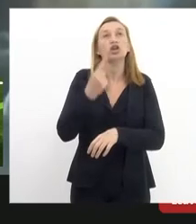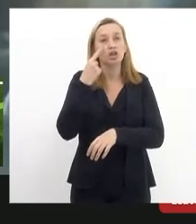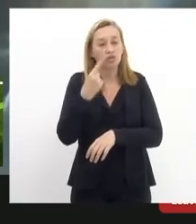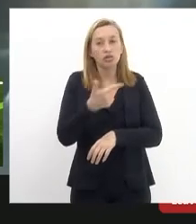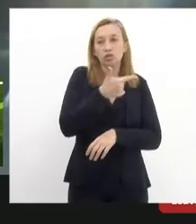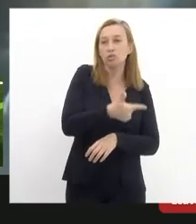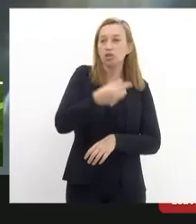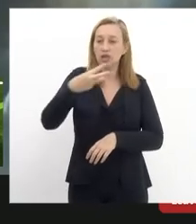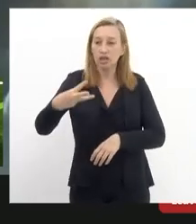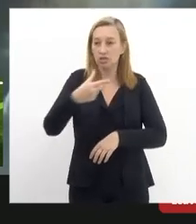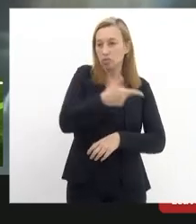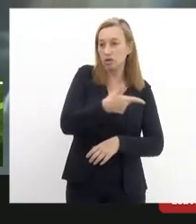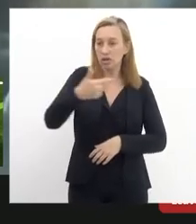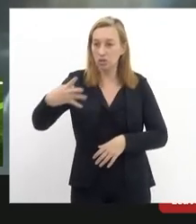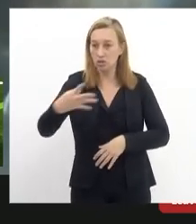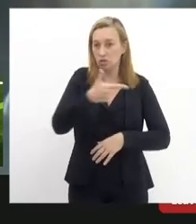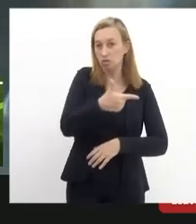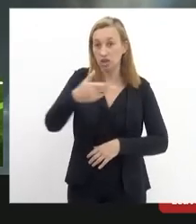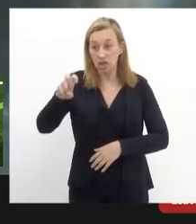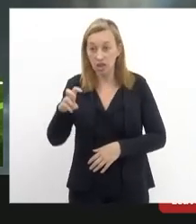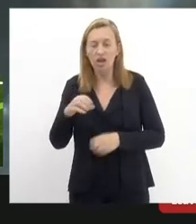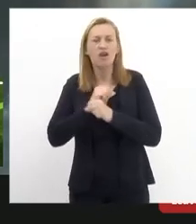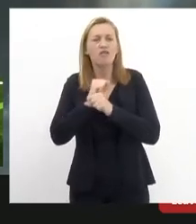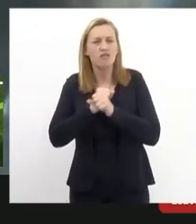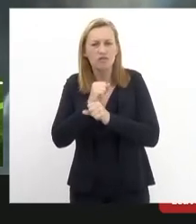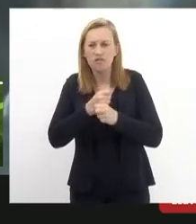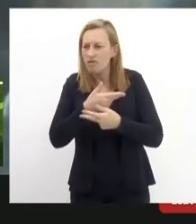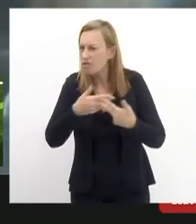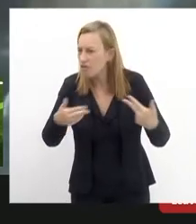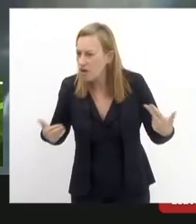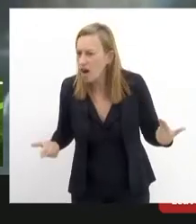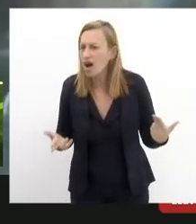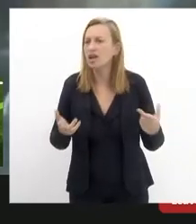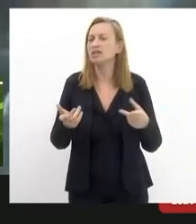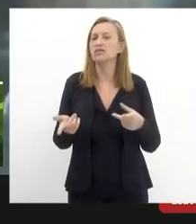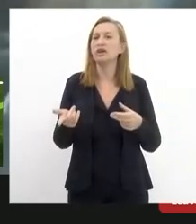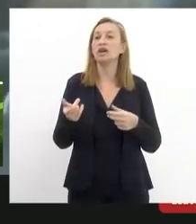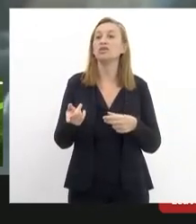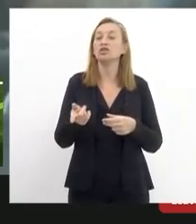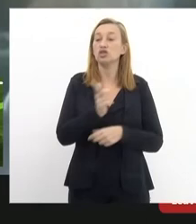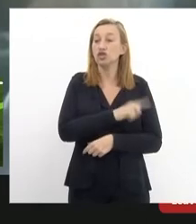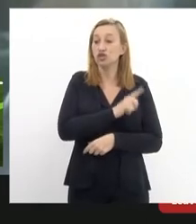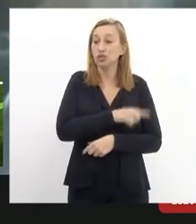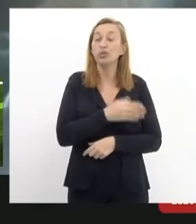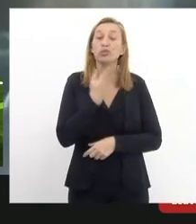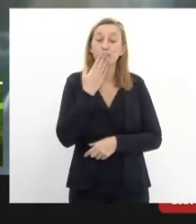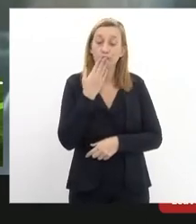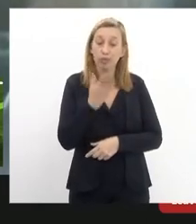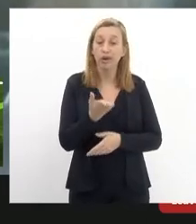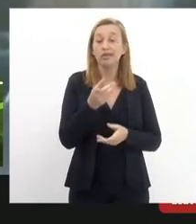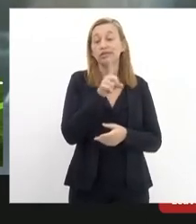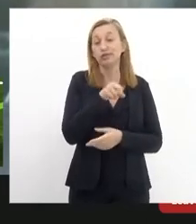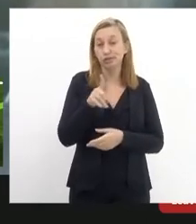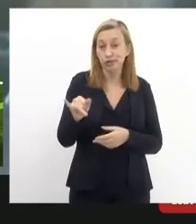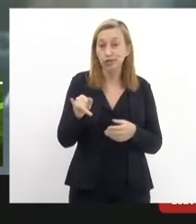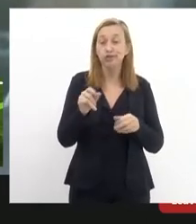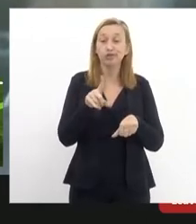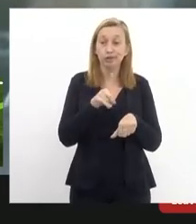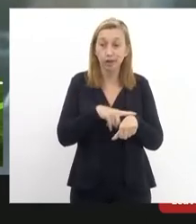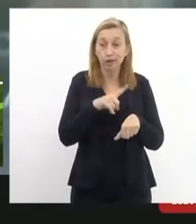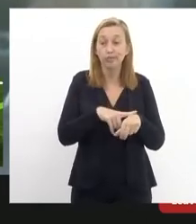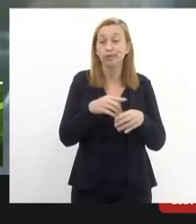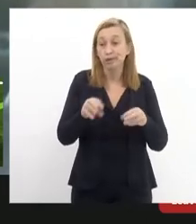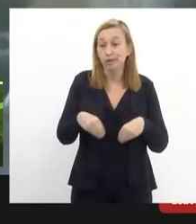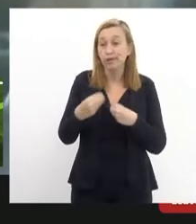2014 2015 foram vários gestores que fizeram promessas que deram datas que deram prazo para